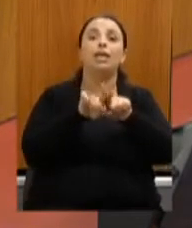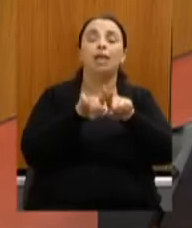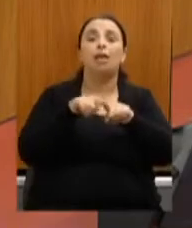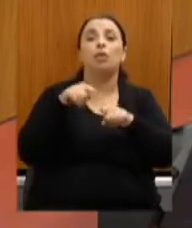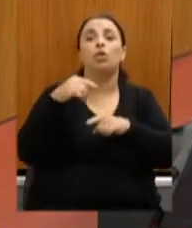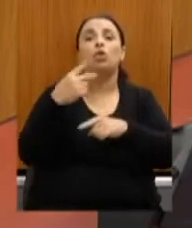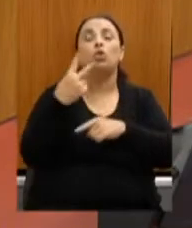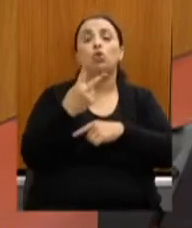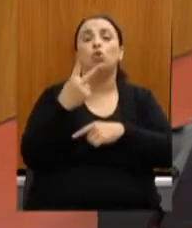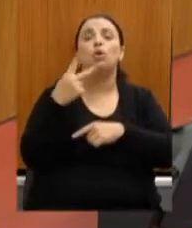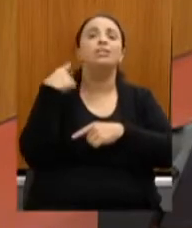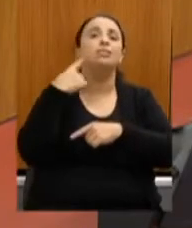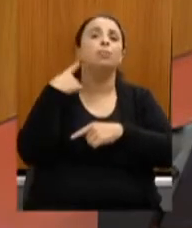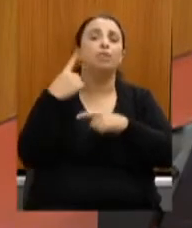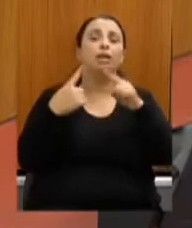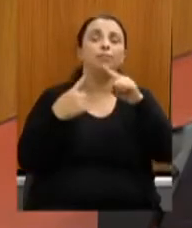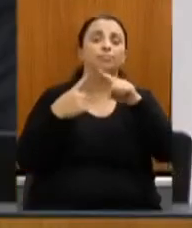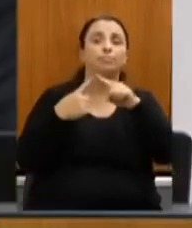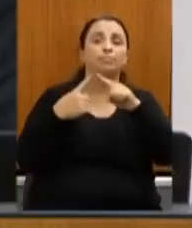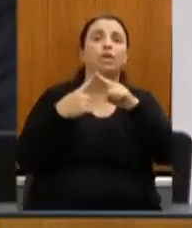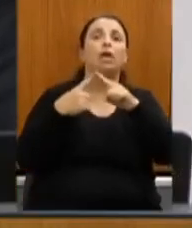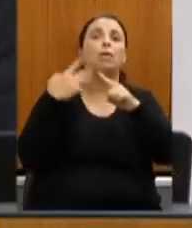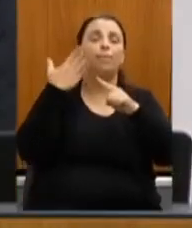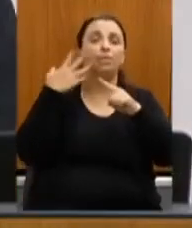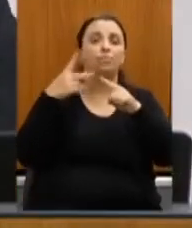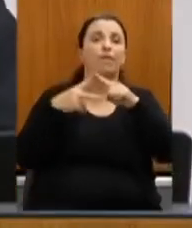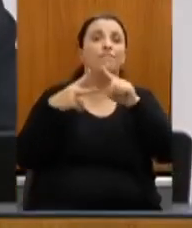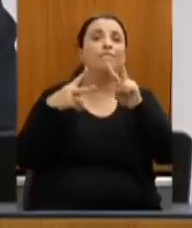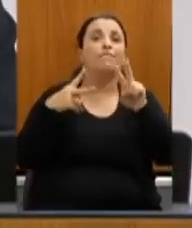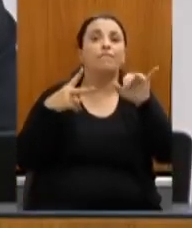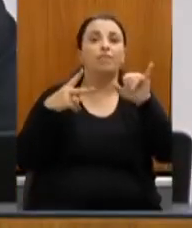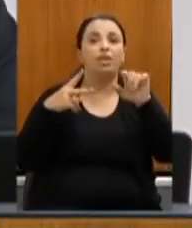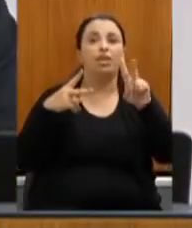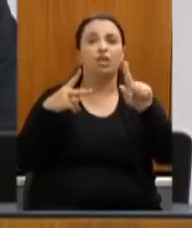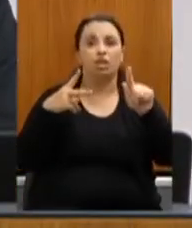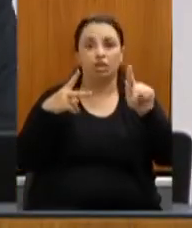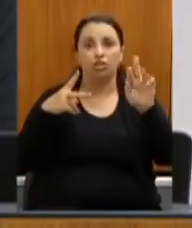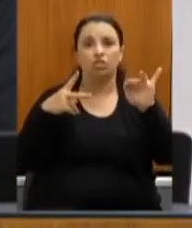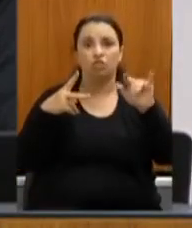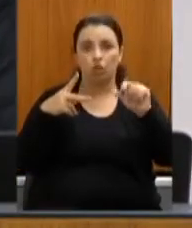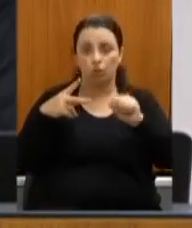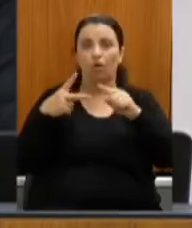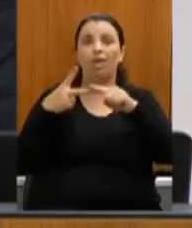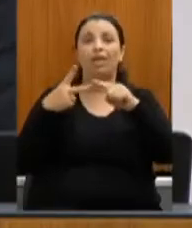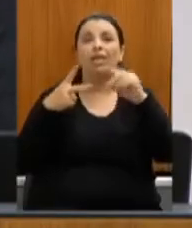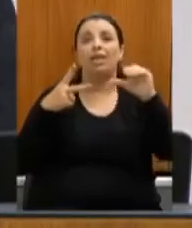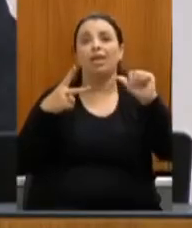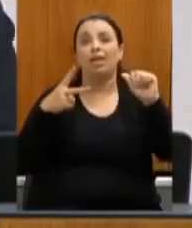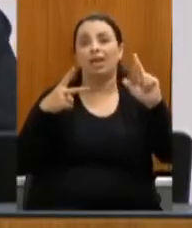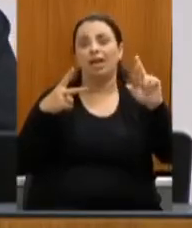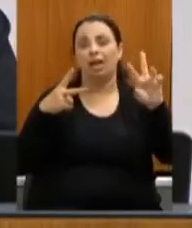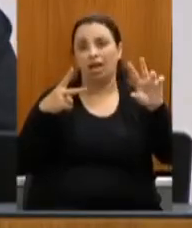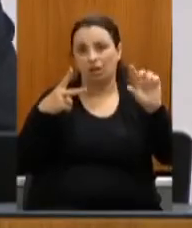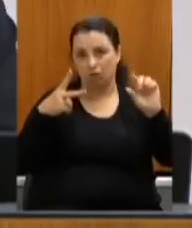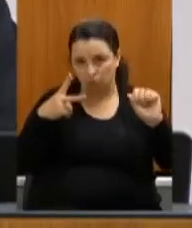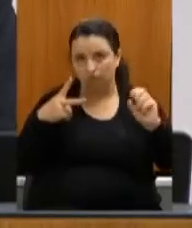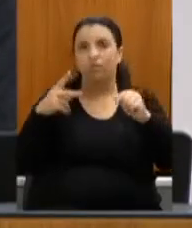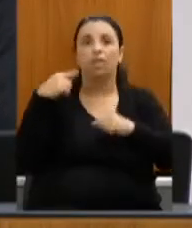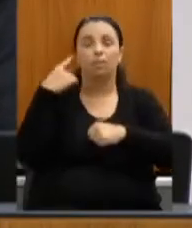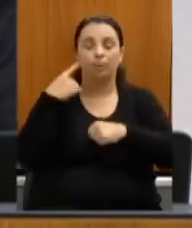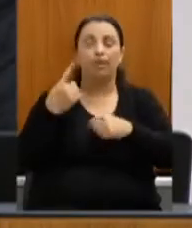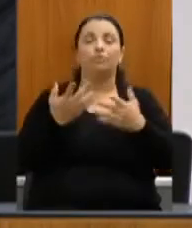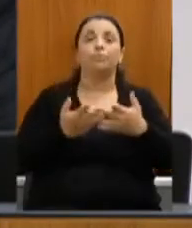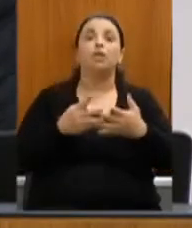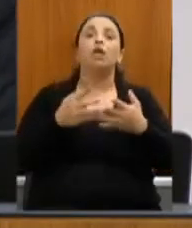de forma remota conosco deputado Virgílio Guimarães e também o deputado Carlos Pimenta peço a todos colegas